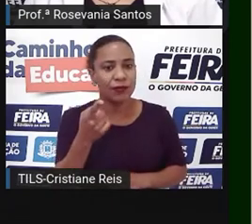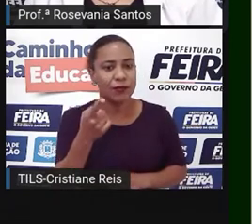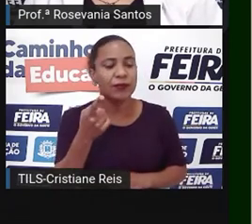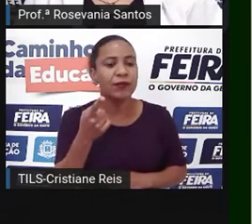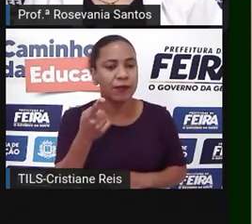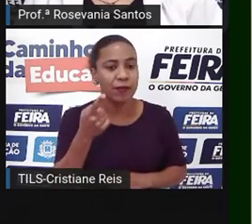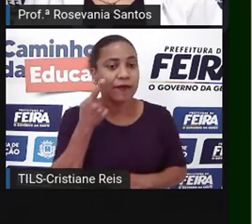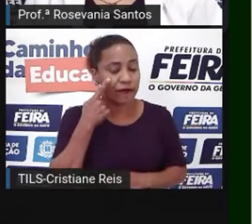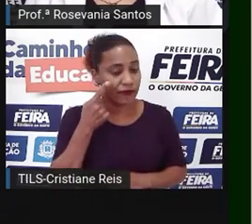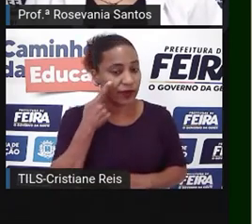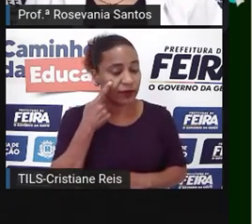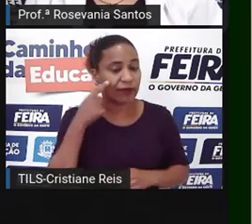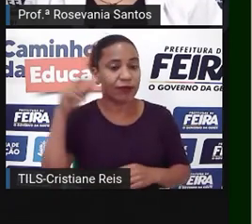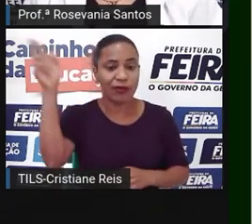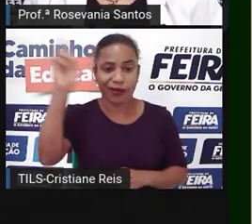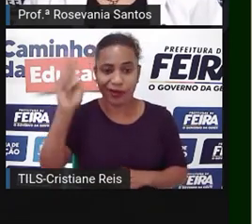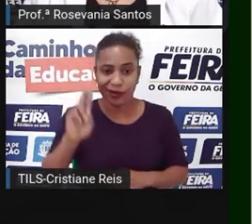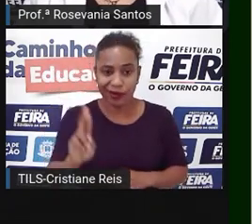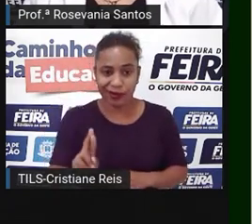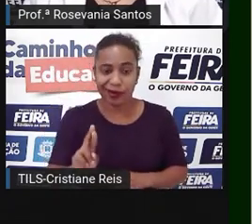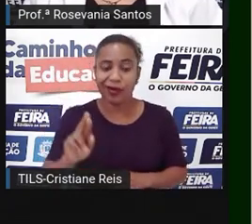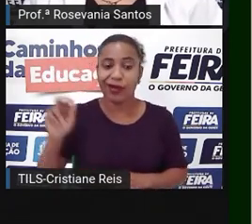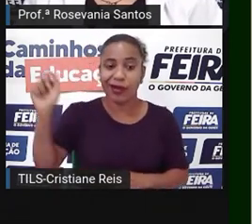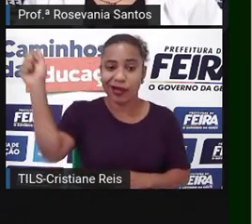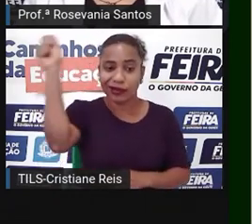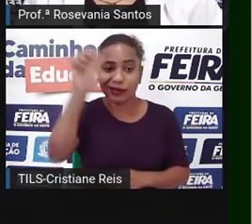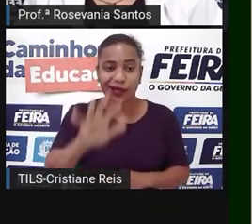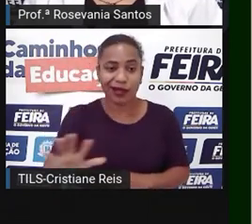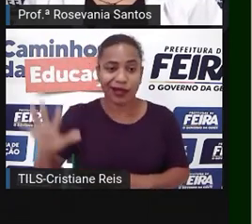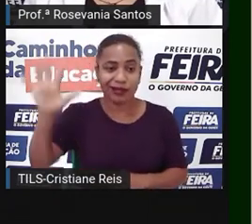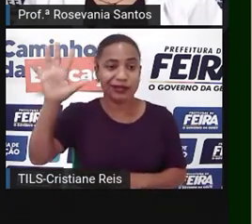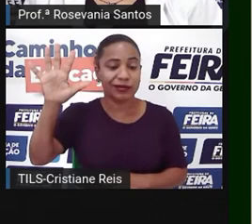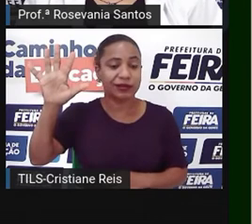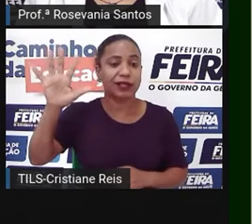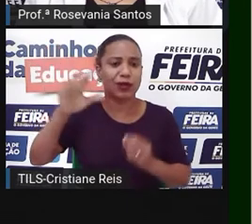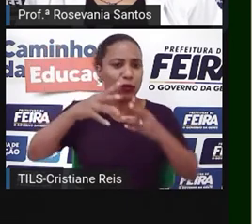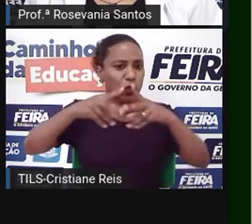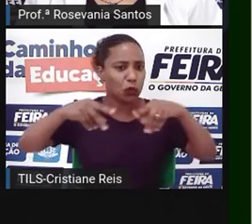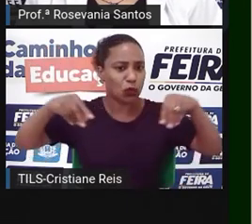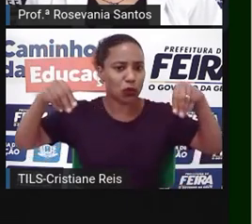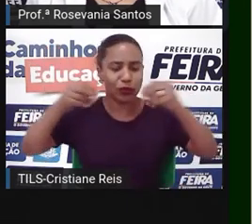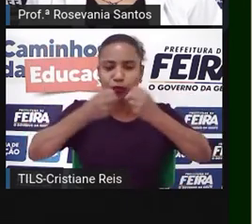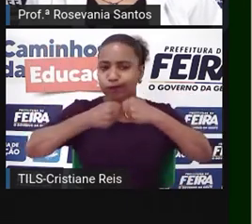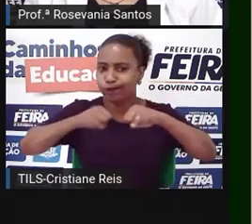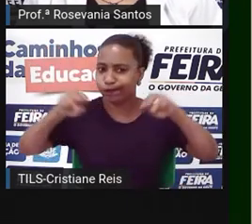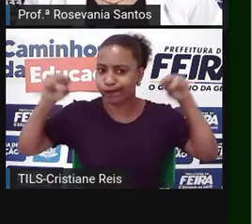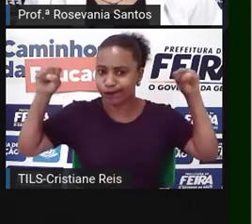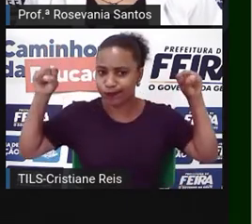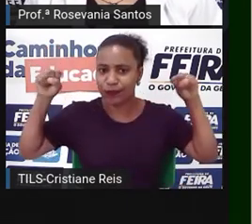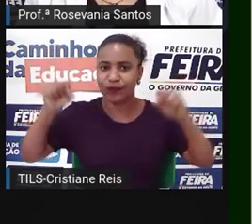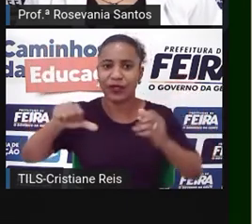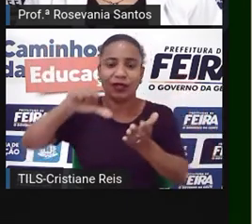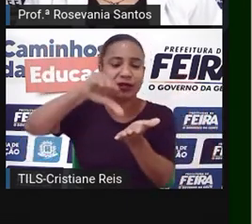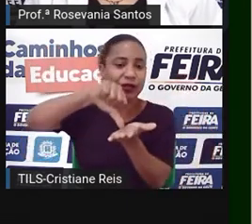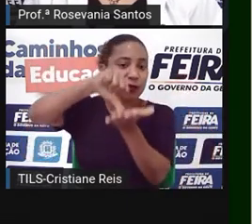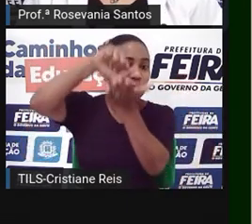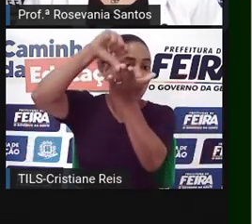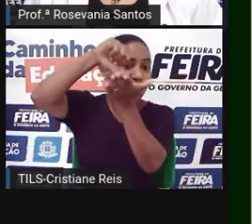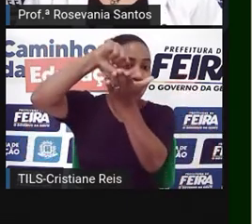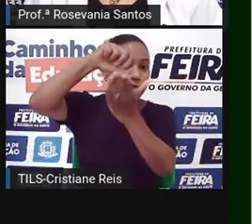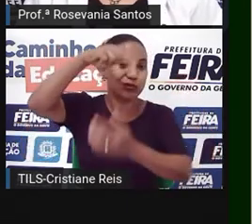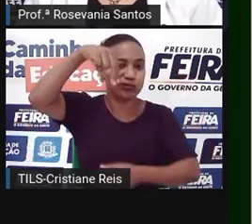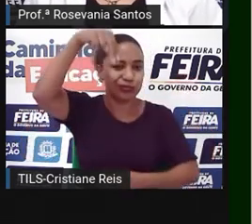expressivo dentro da Ásia. É claro que vai pegar aqui uma parte, né? Dentro do Polo Norte, embora não interfira muita coisa,